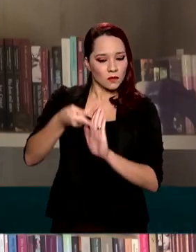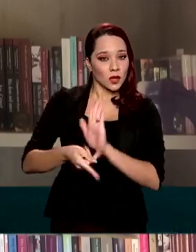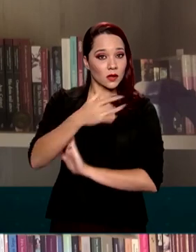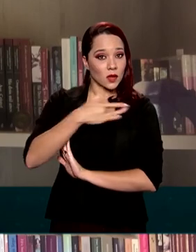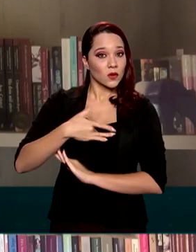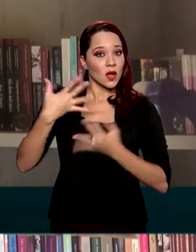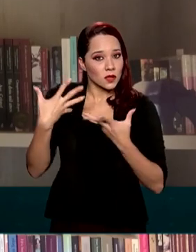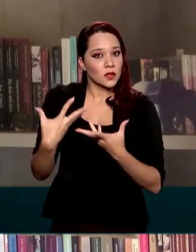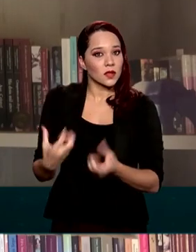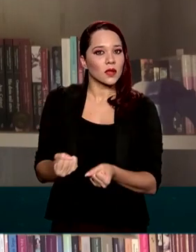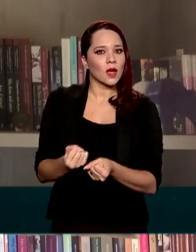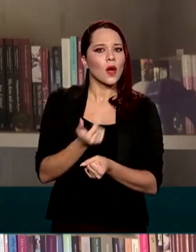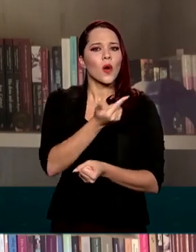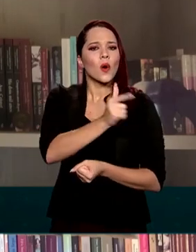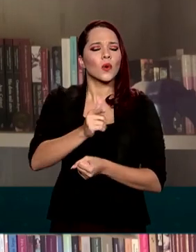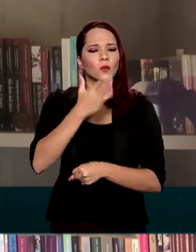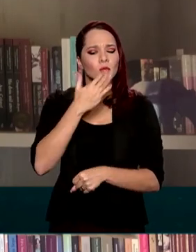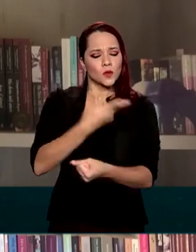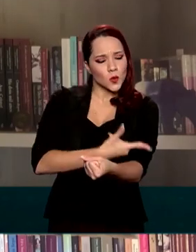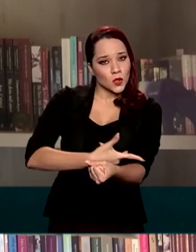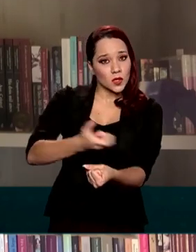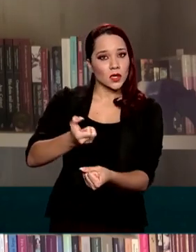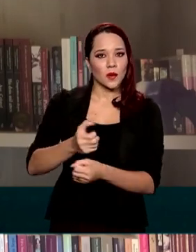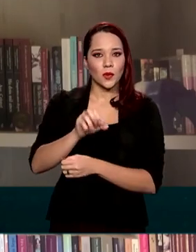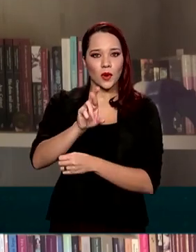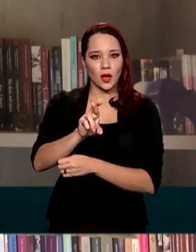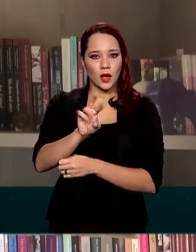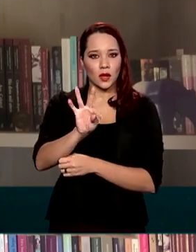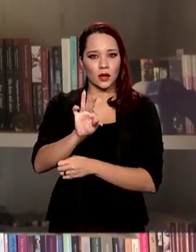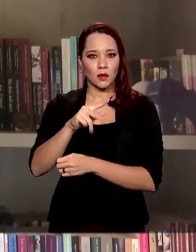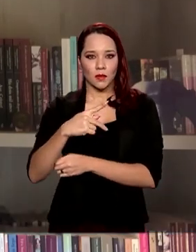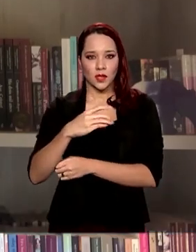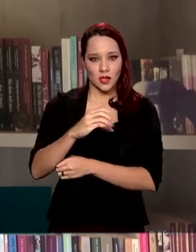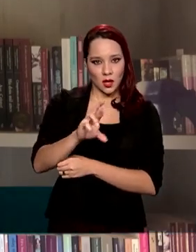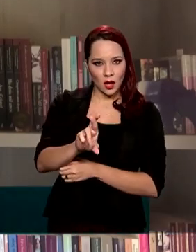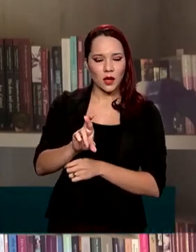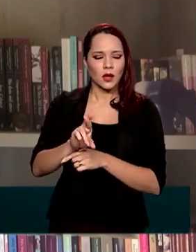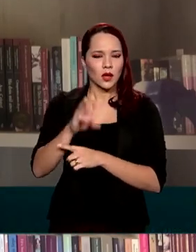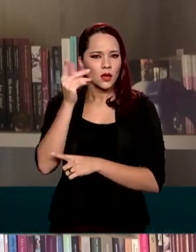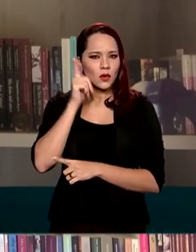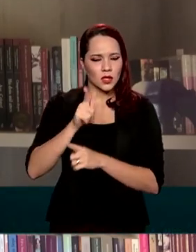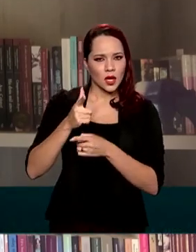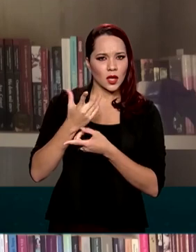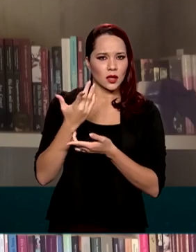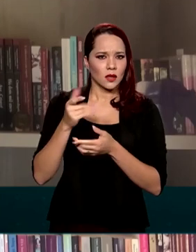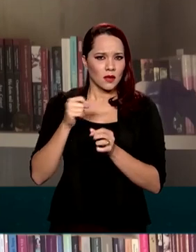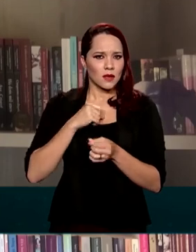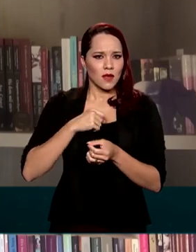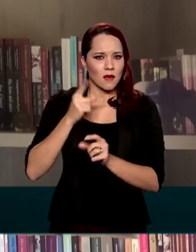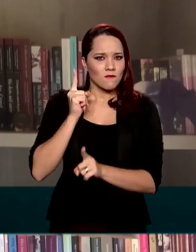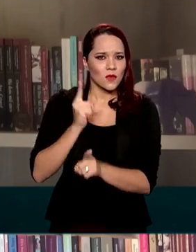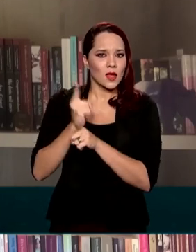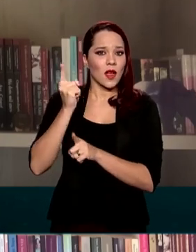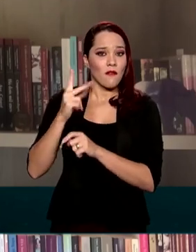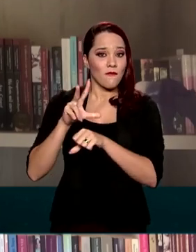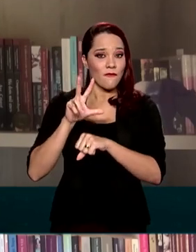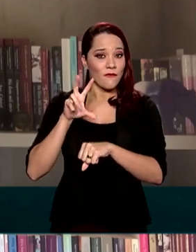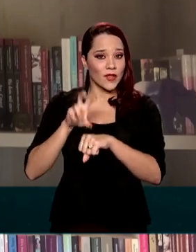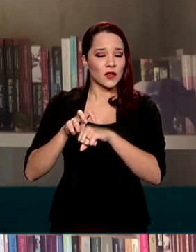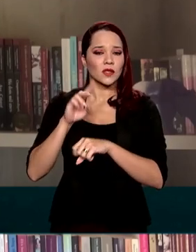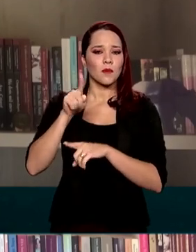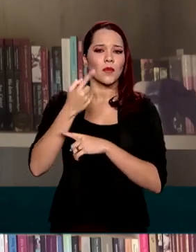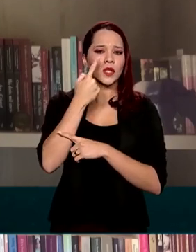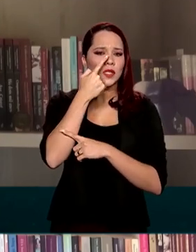de saúde de outro tipo de exame, o RT-PCR, que identifica material genético do vírus após coleta feita na